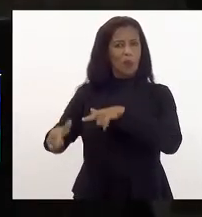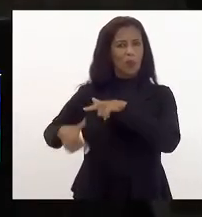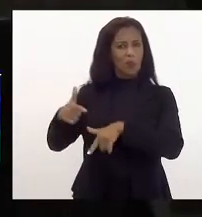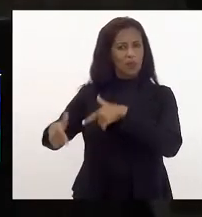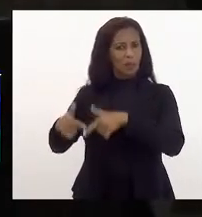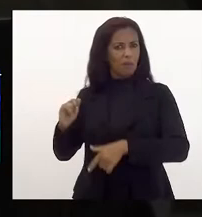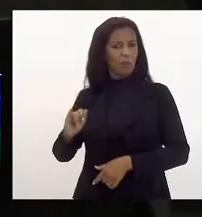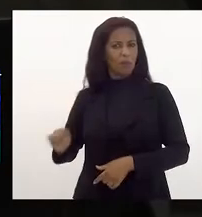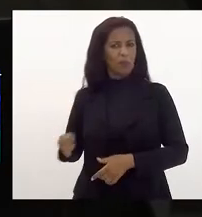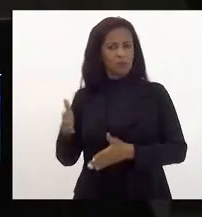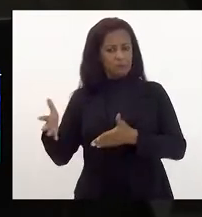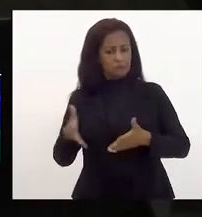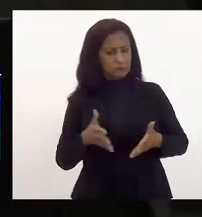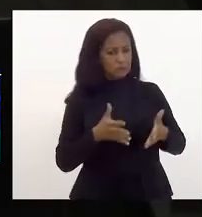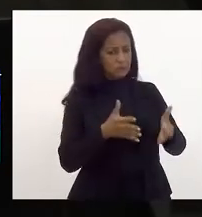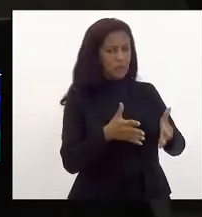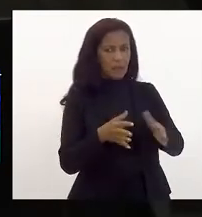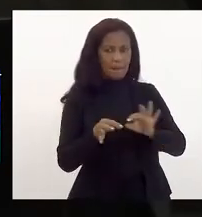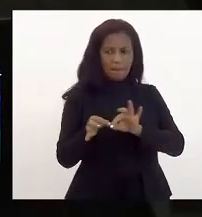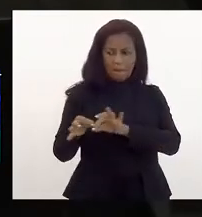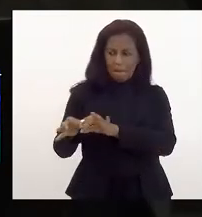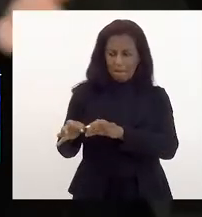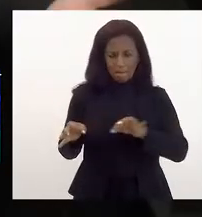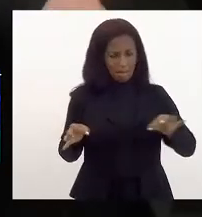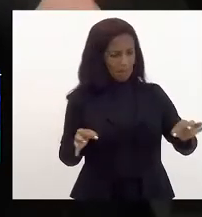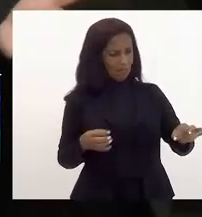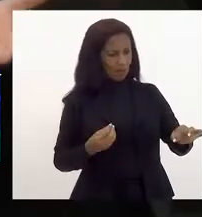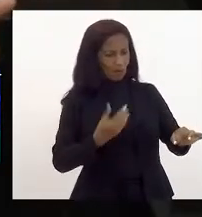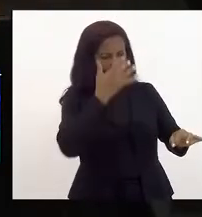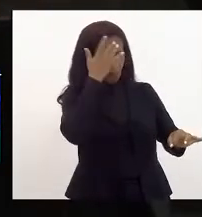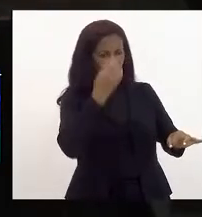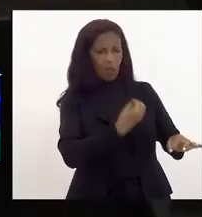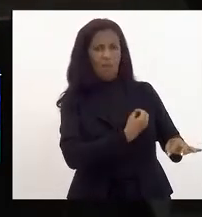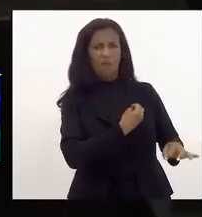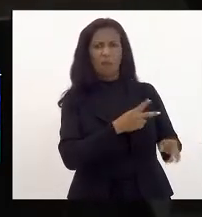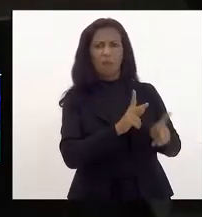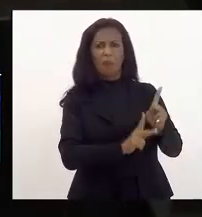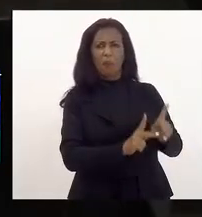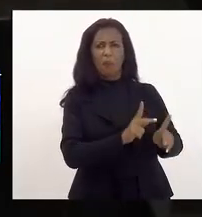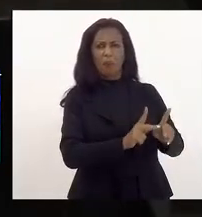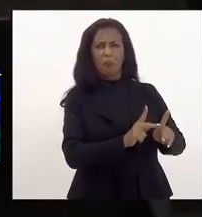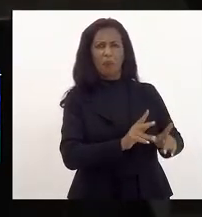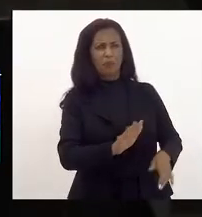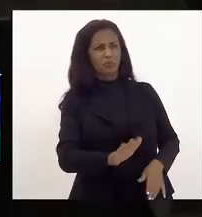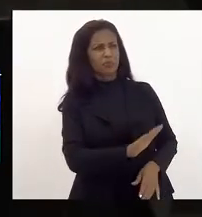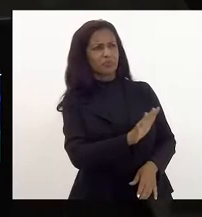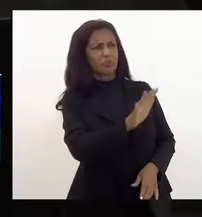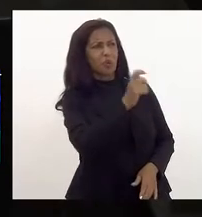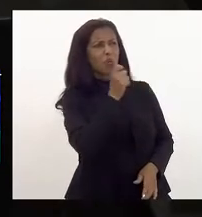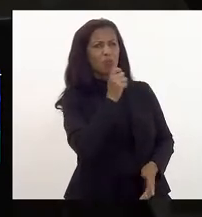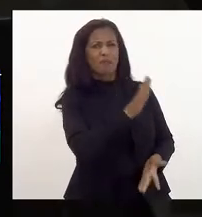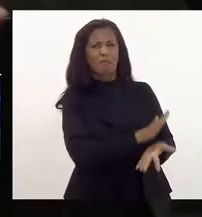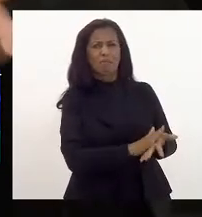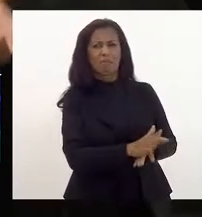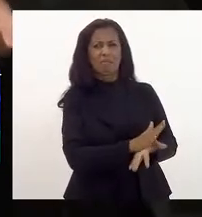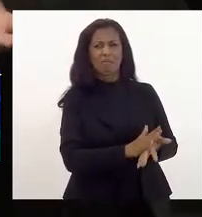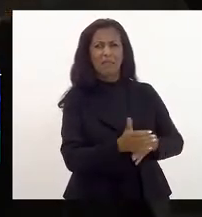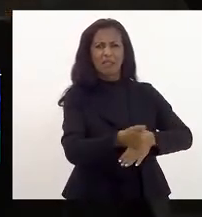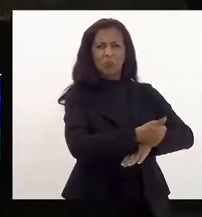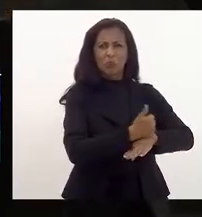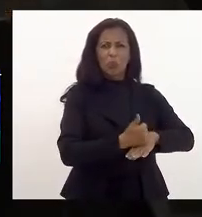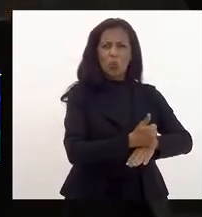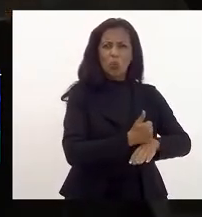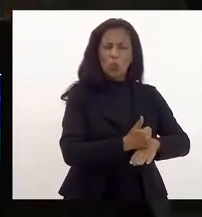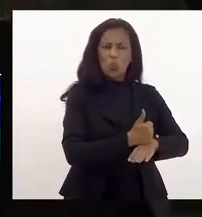oportunidades e a centenas de metros de pessoas que moram nos territórios populares sem serviços sem oportunidades sem dignidade